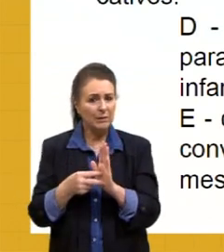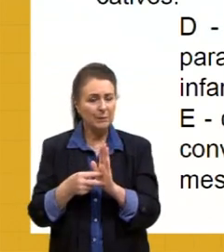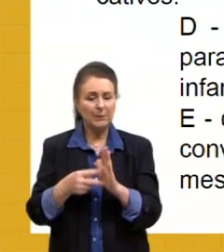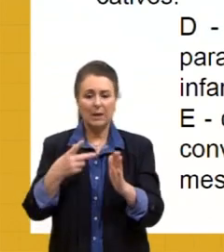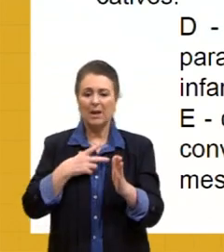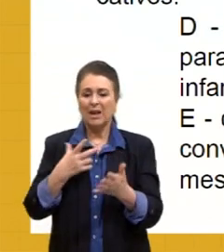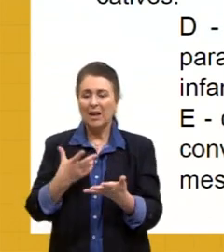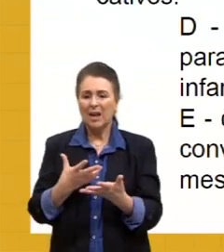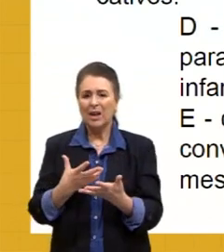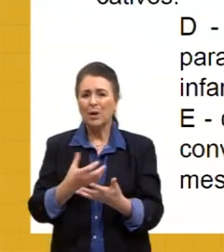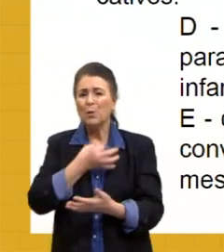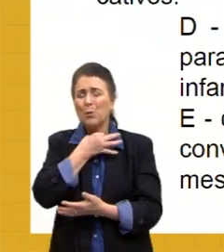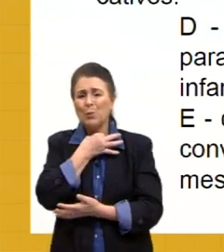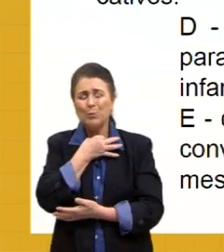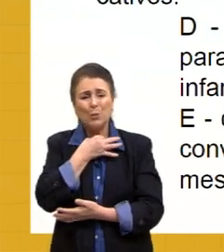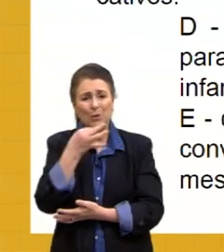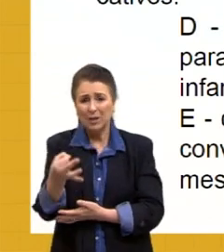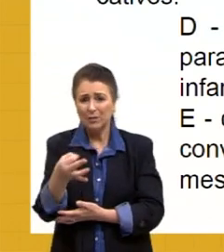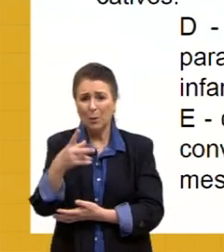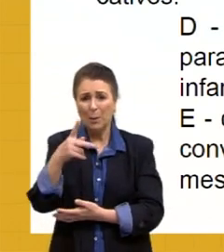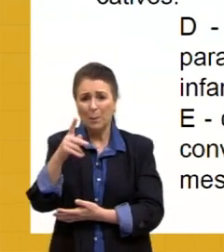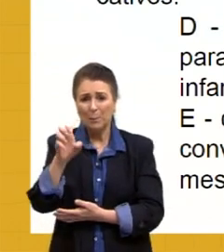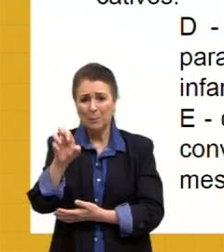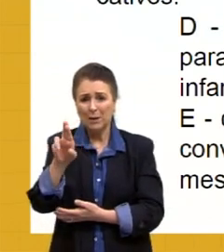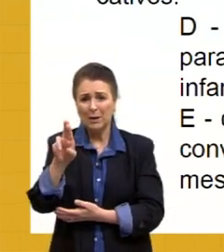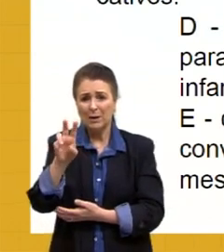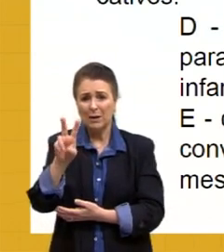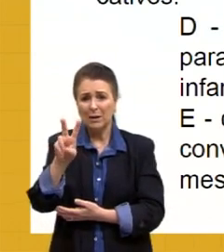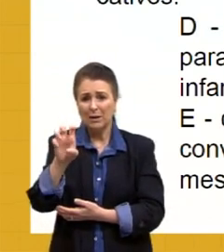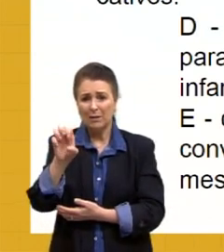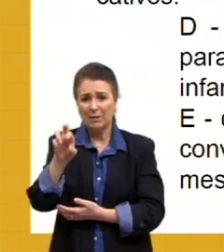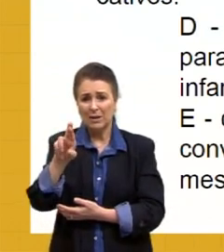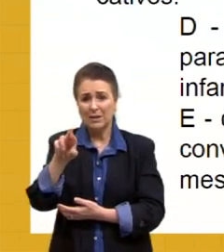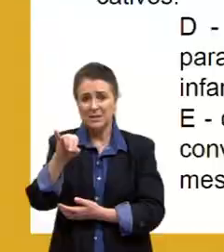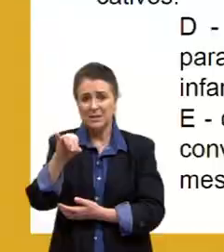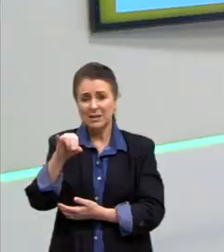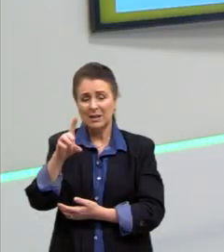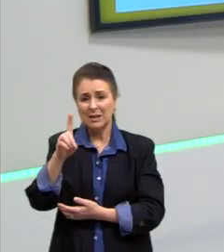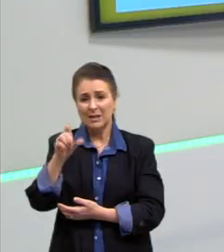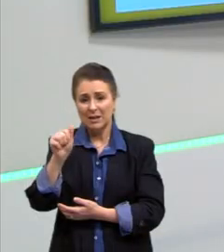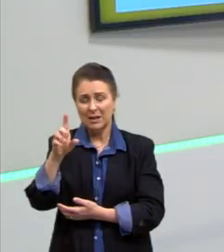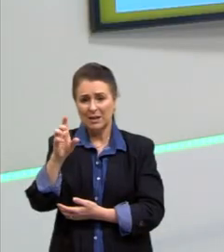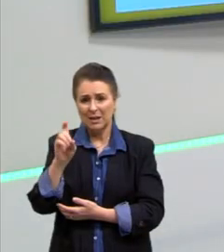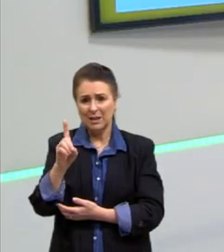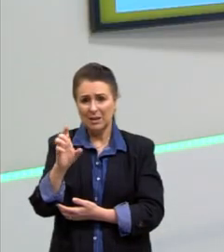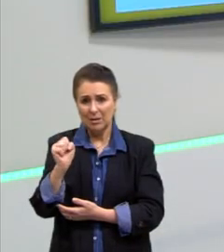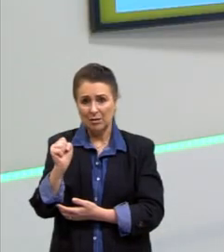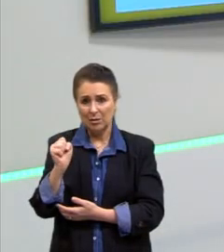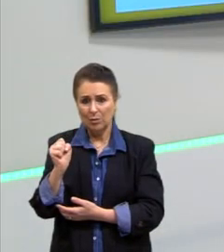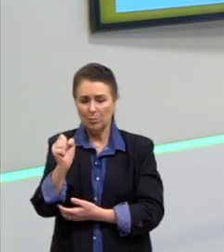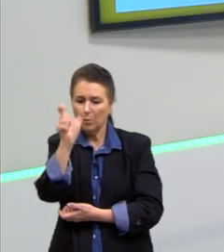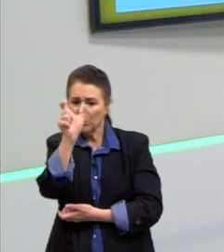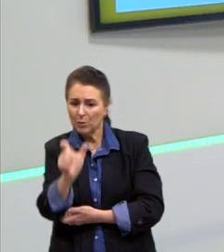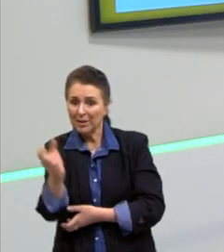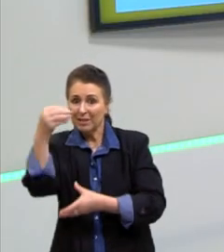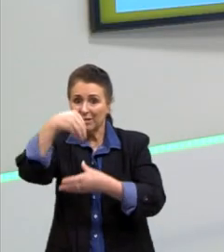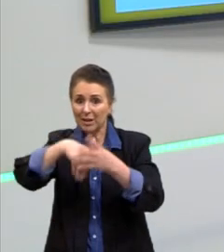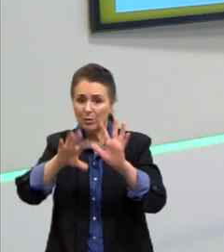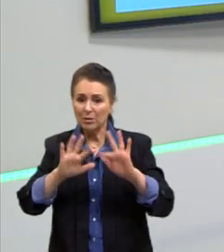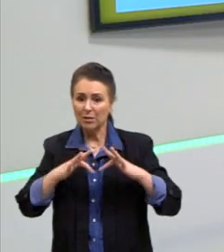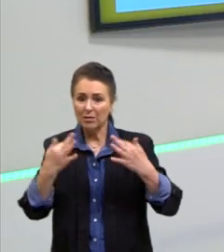perversidade da escravidão, de colocar uma pessoa dentro da família de uma forma totalmente